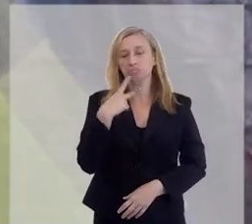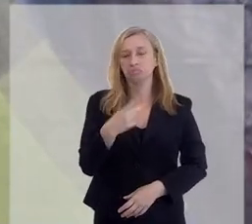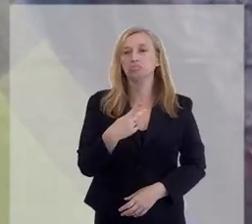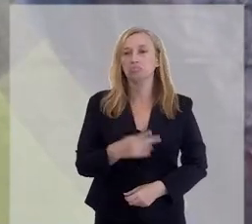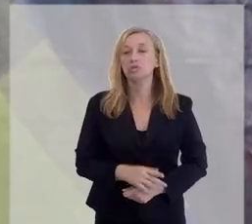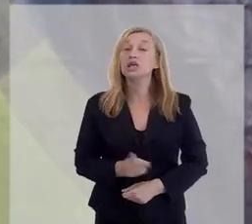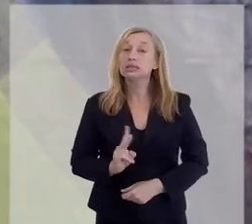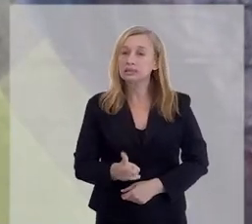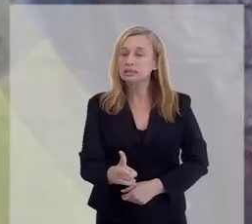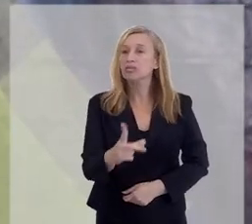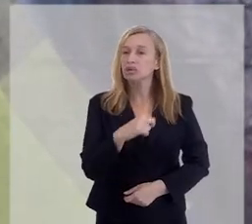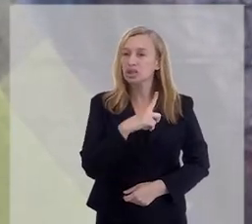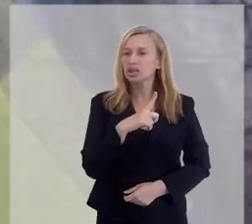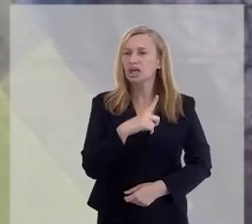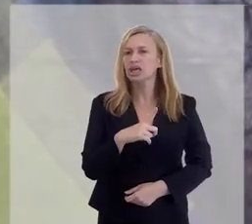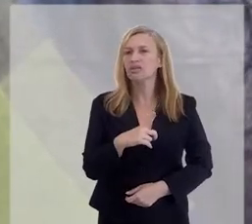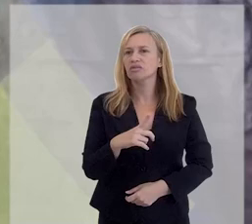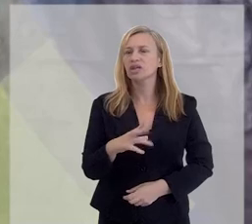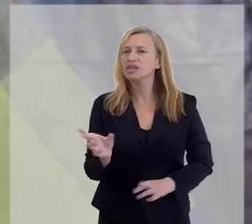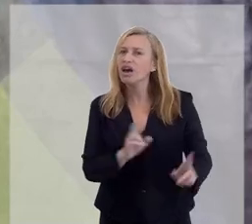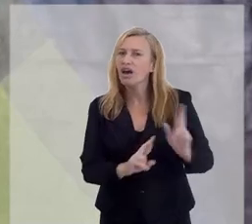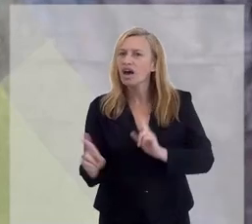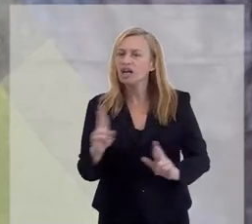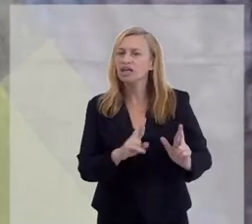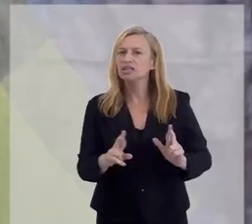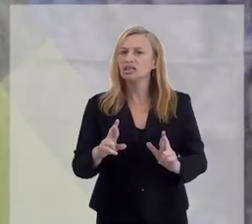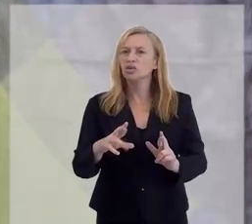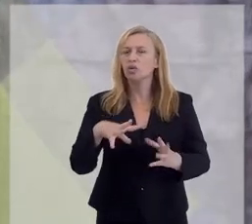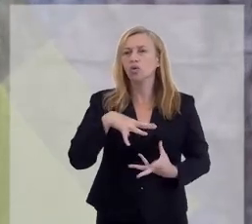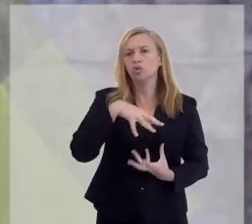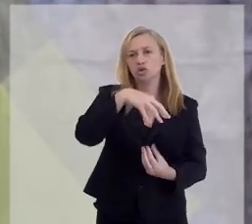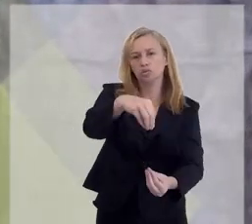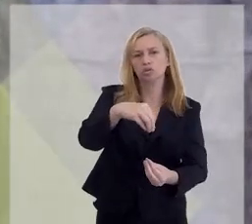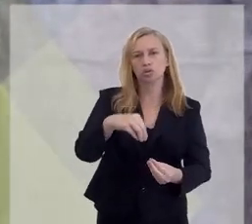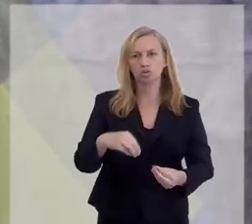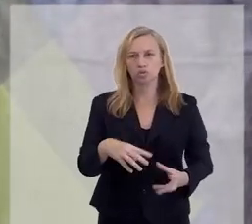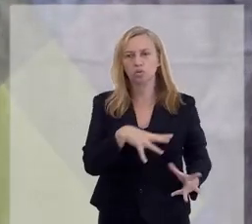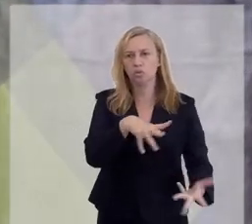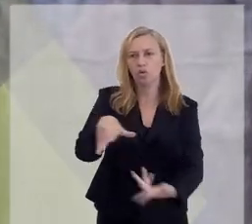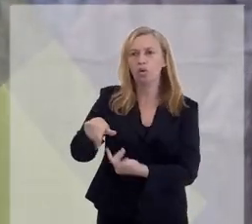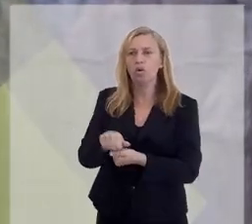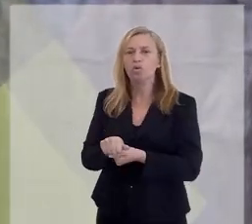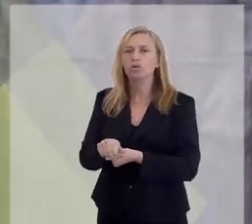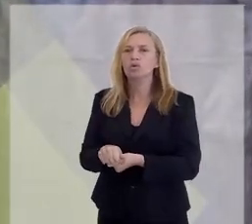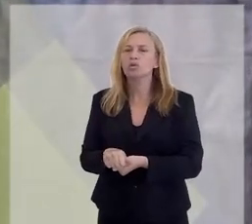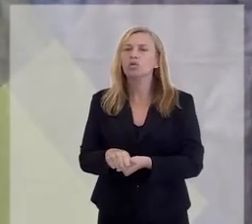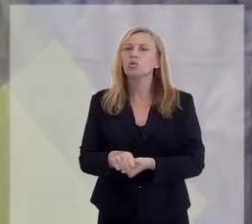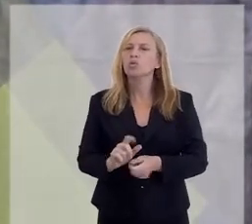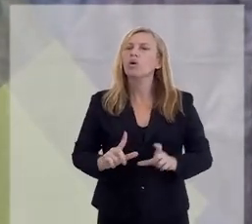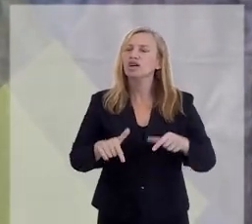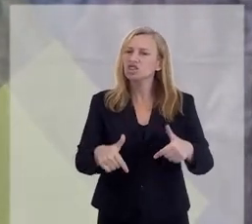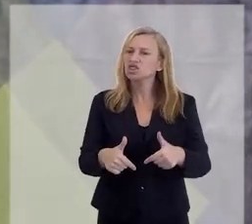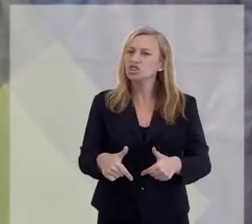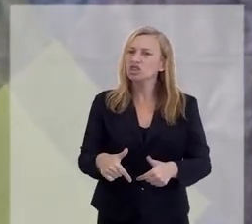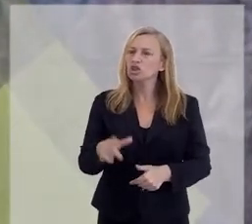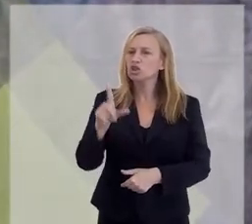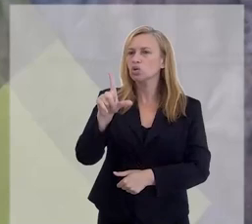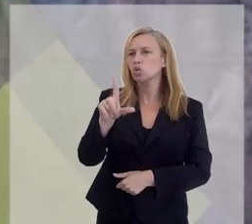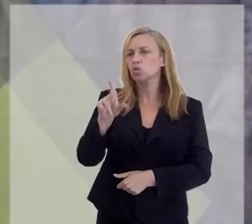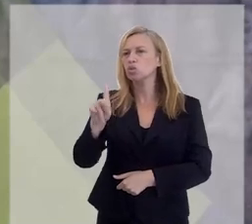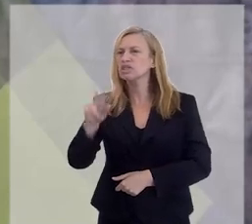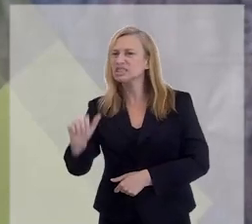gente pode dizer é que sempre houve essa relação com os Espíritos. O formato em si, Luzia,